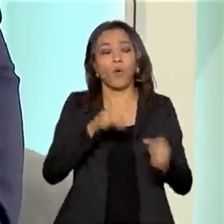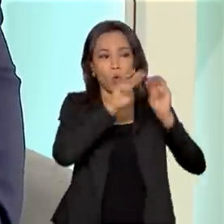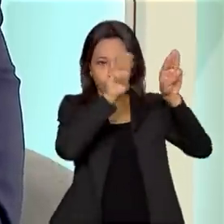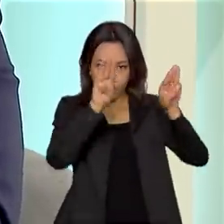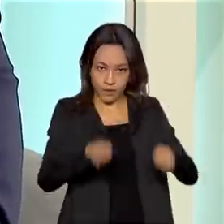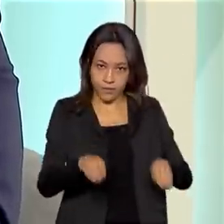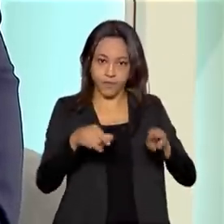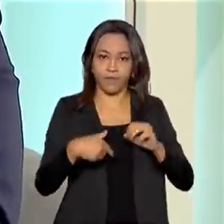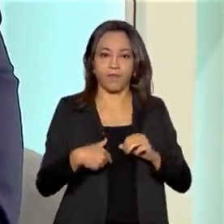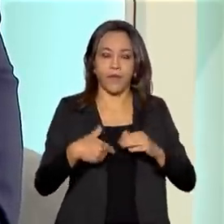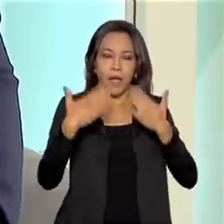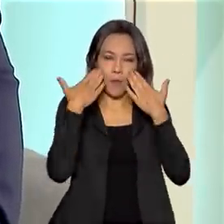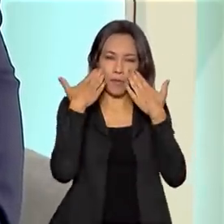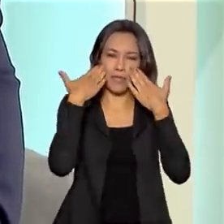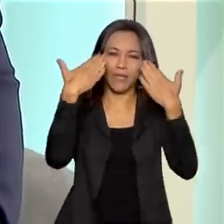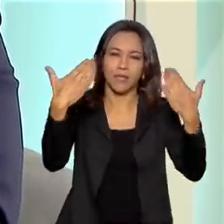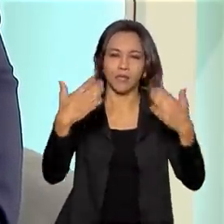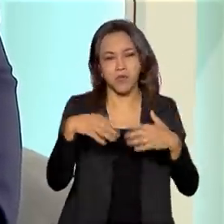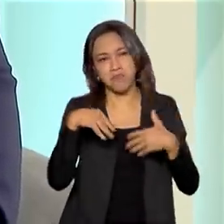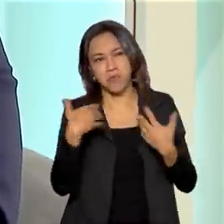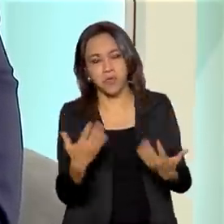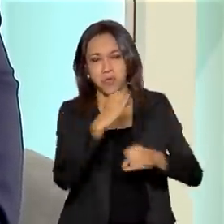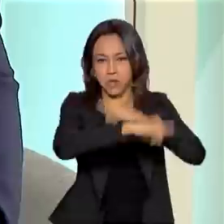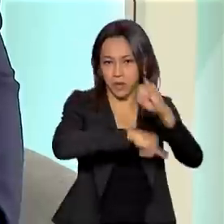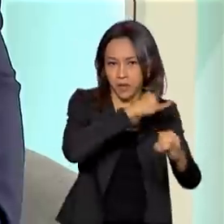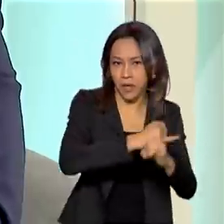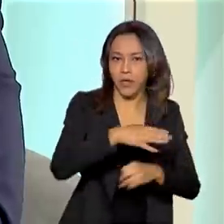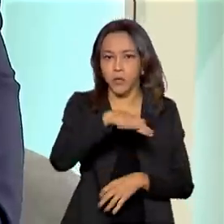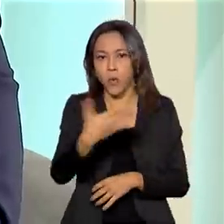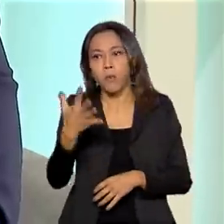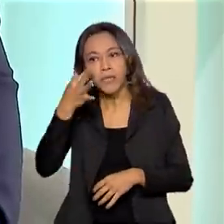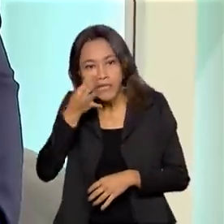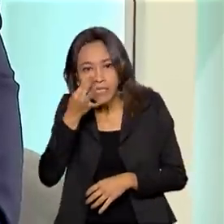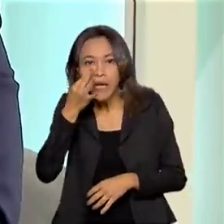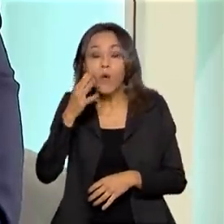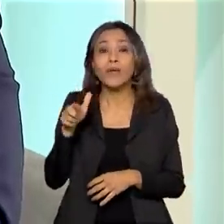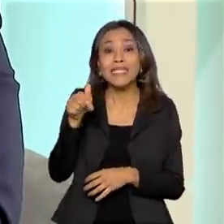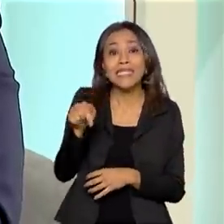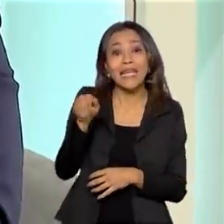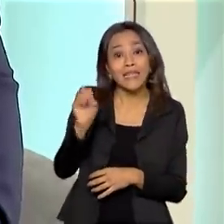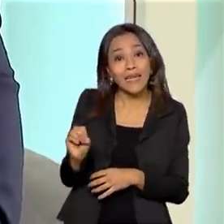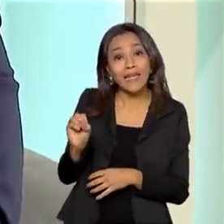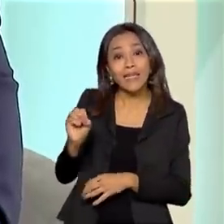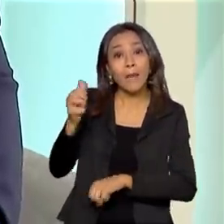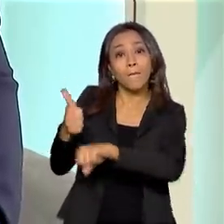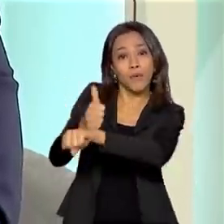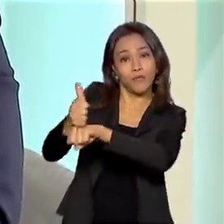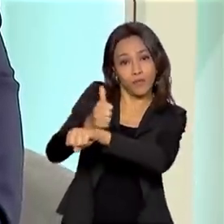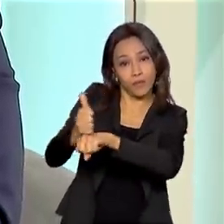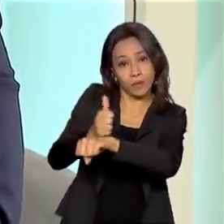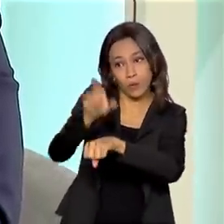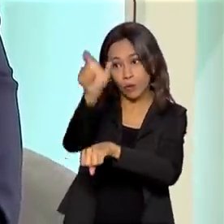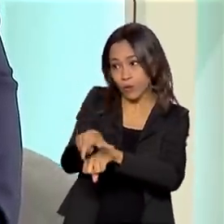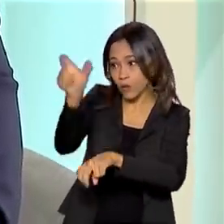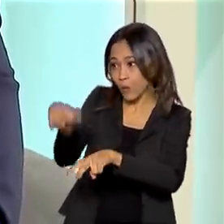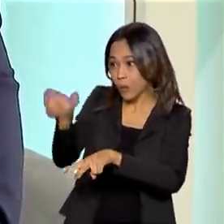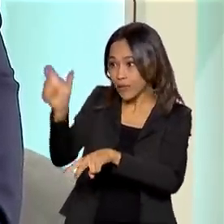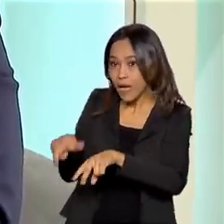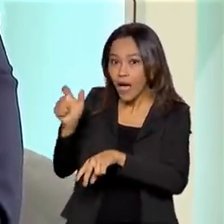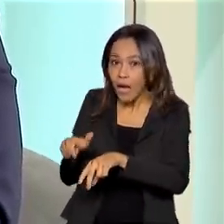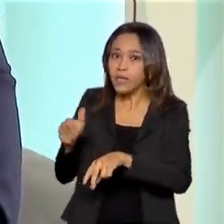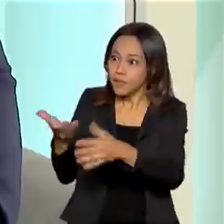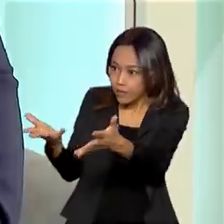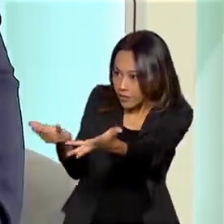virtual ou presencial, e vai tratar com 70 artistas, ou 50 artistas, que serão objeto